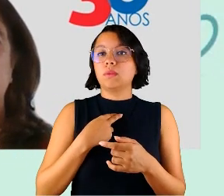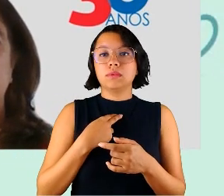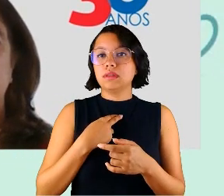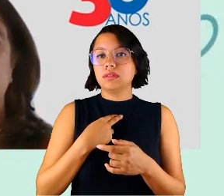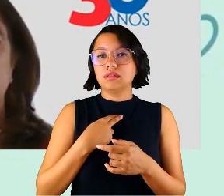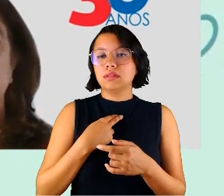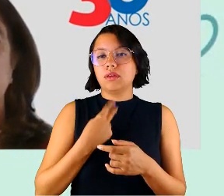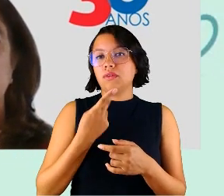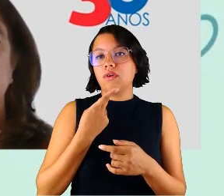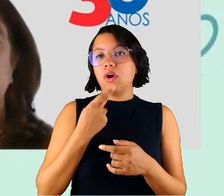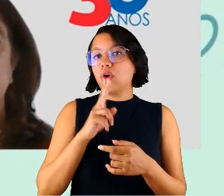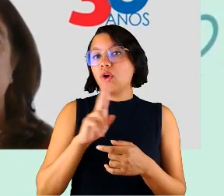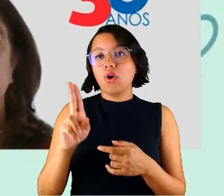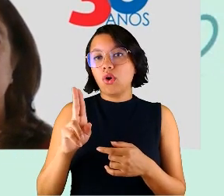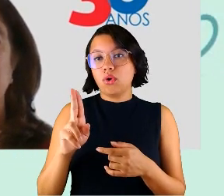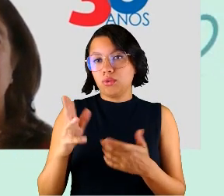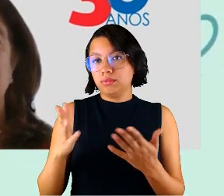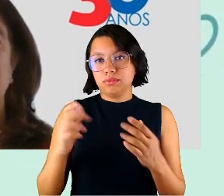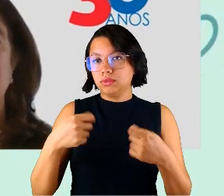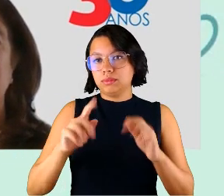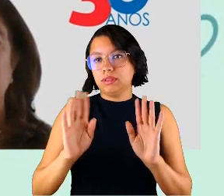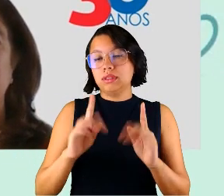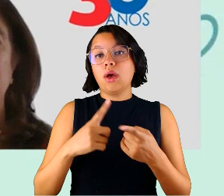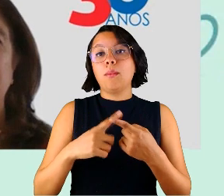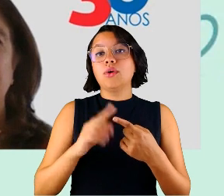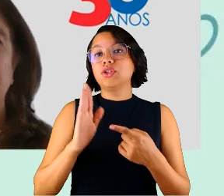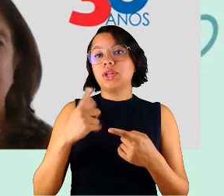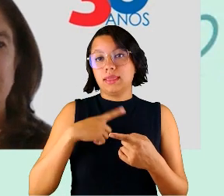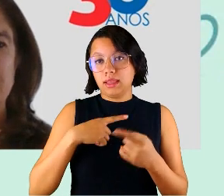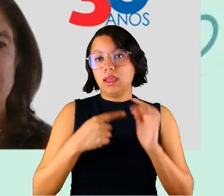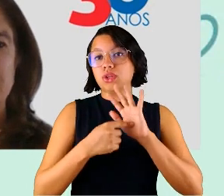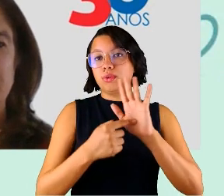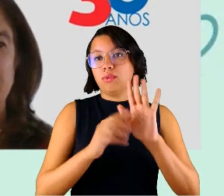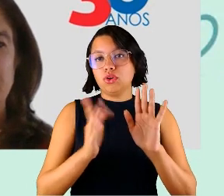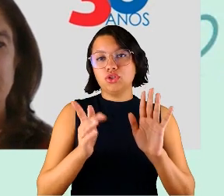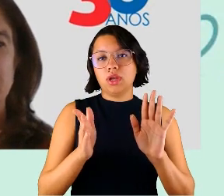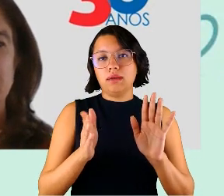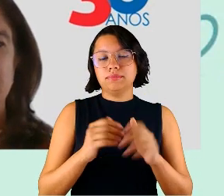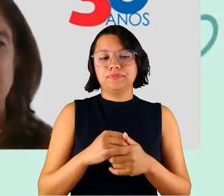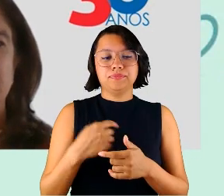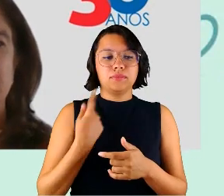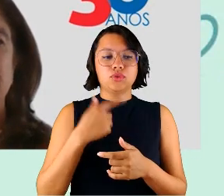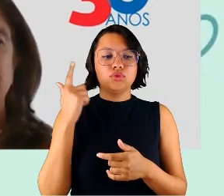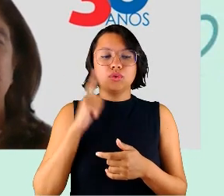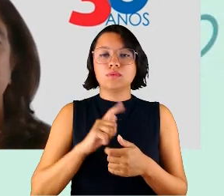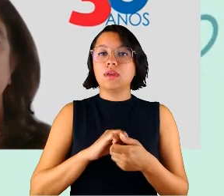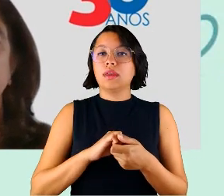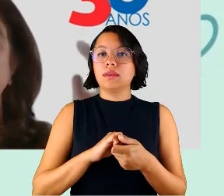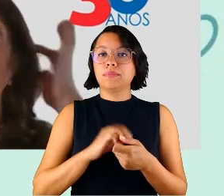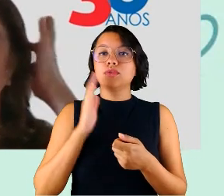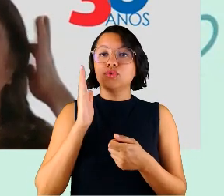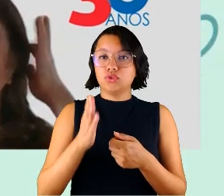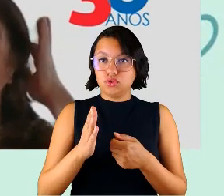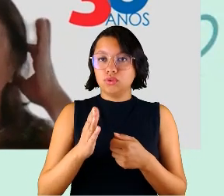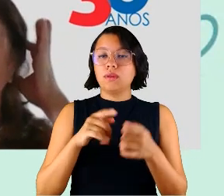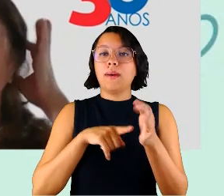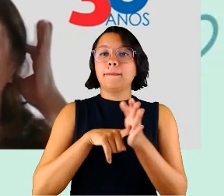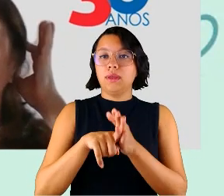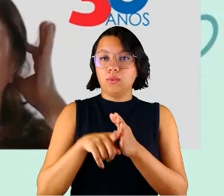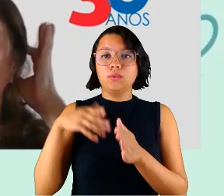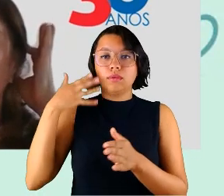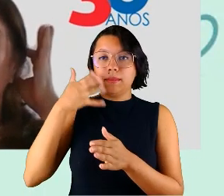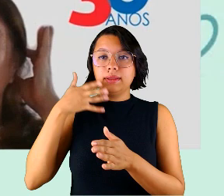colocar o nome, dessa vez também não precisa nem colocar o nome, que já aparece o nome e a gente já consegue direcionar as perguntas para a